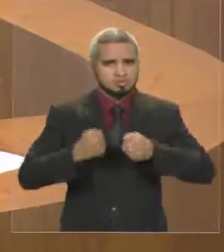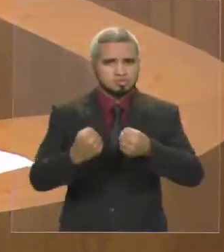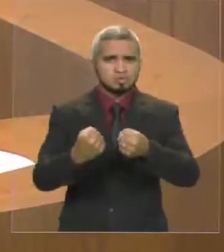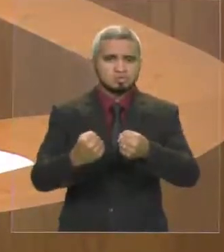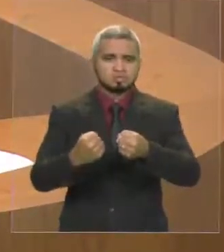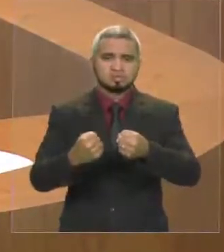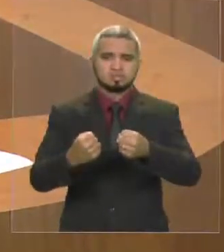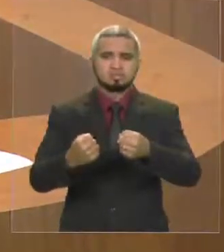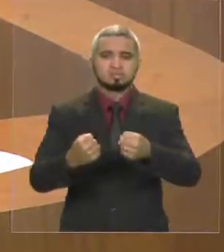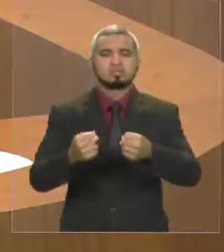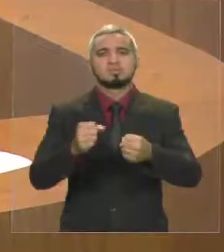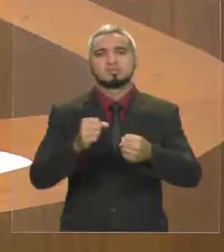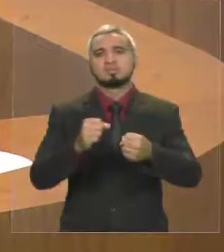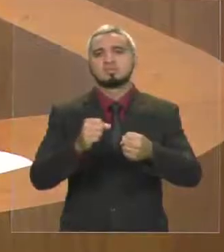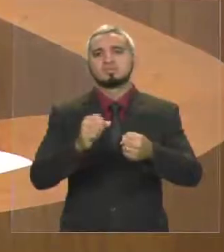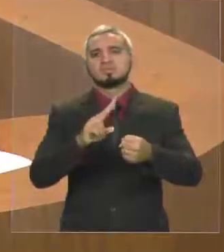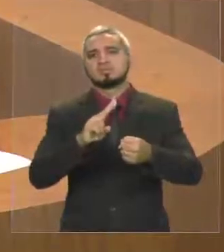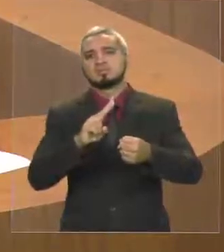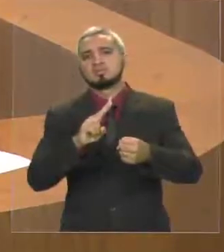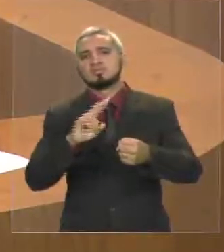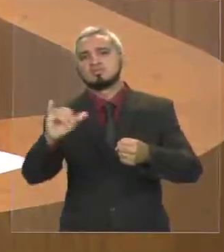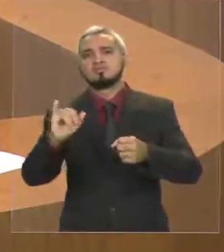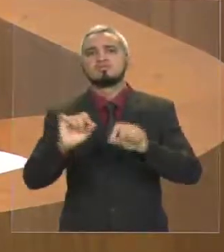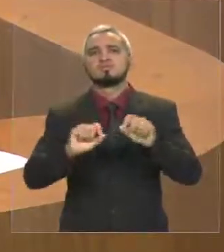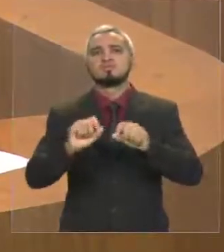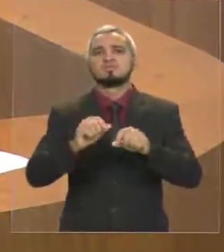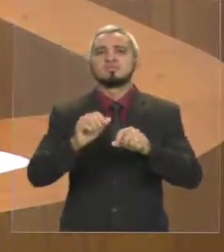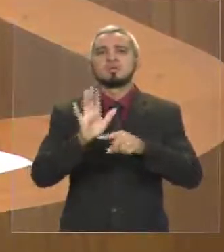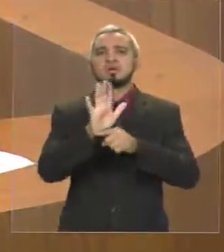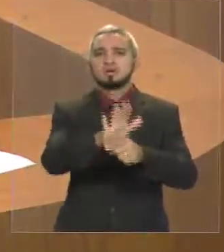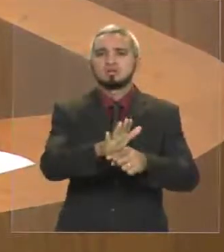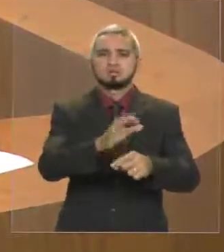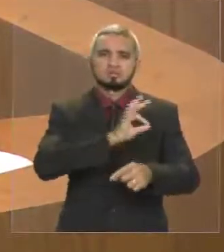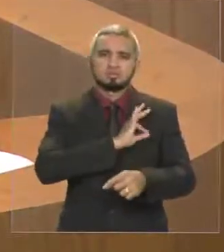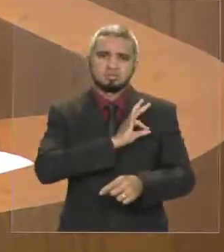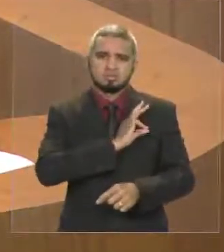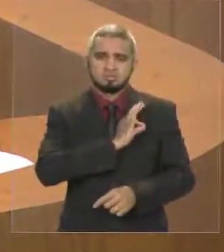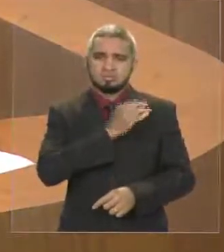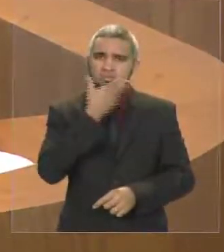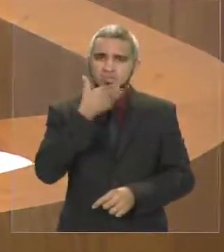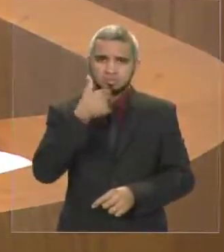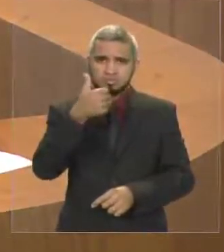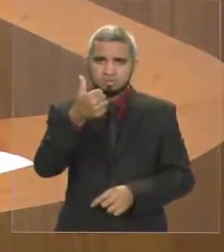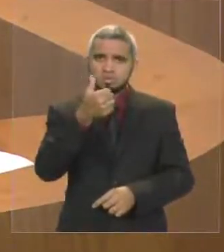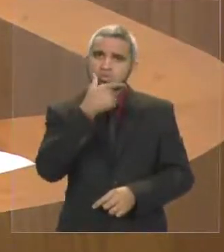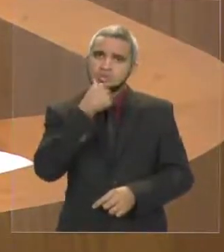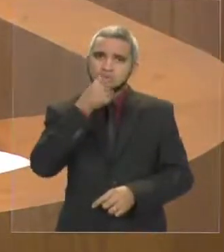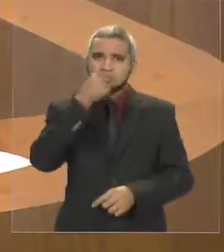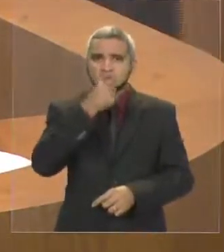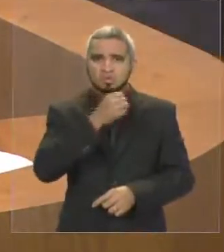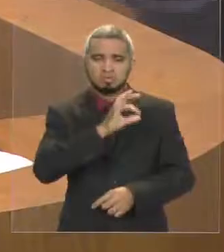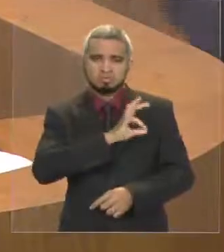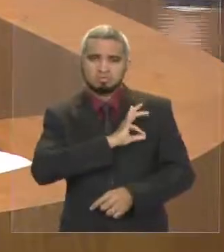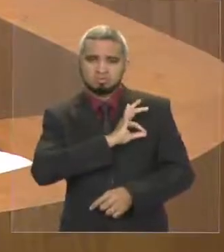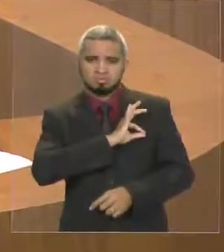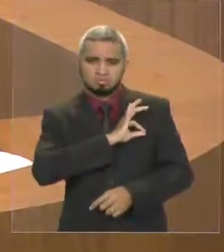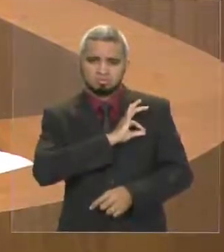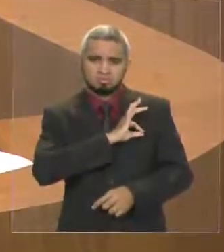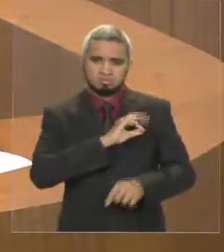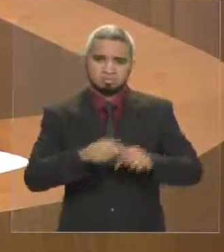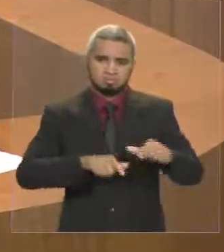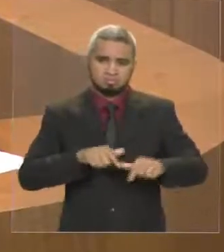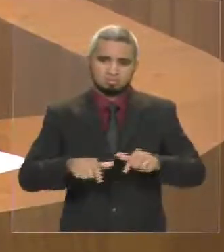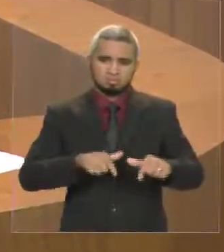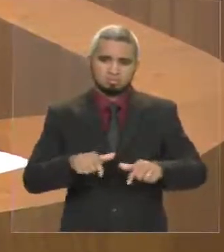justamente as melhorias das condições para estes homens e mulheres que fazem, que compõem as